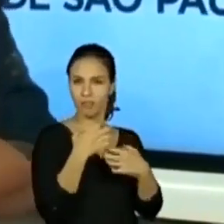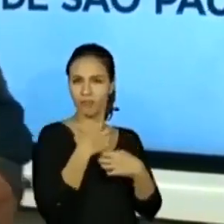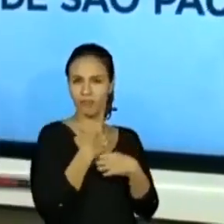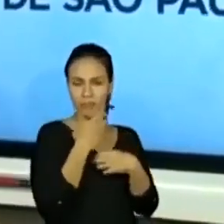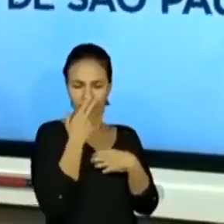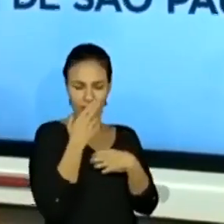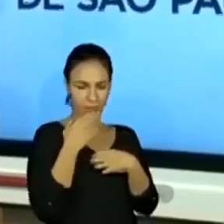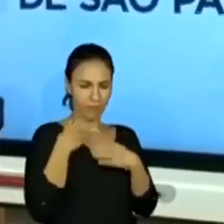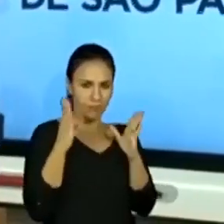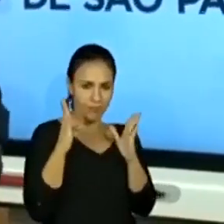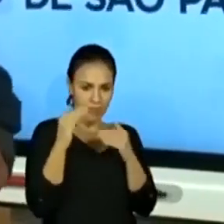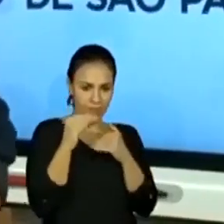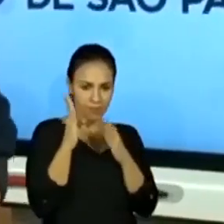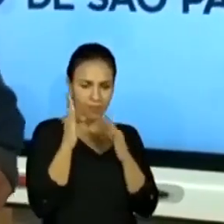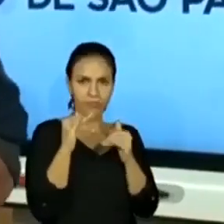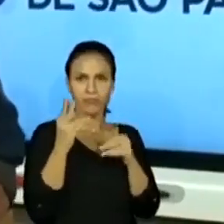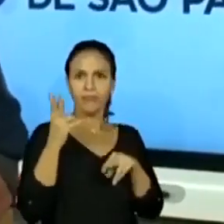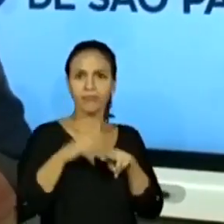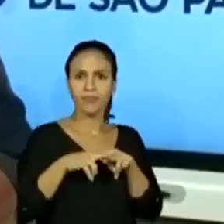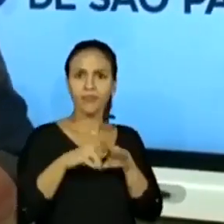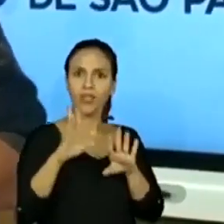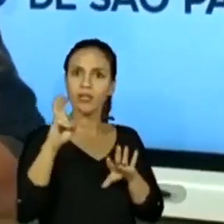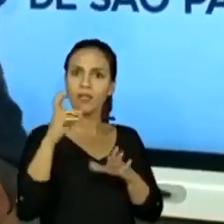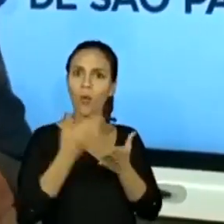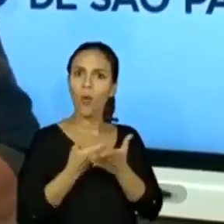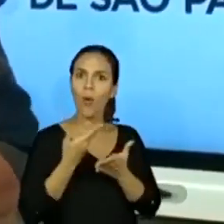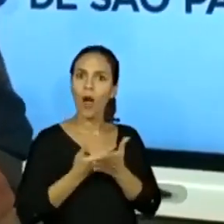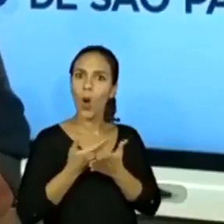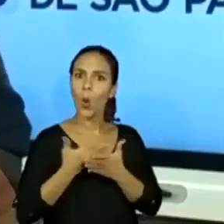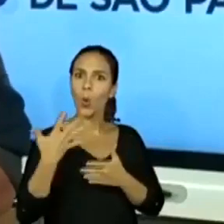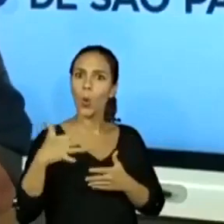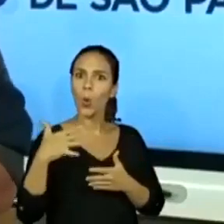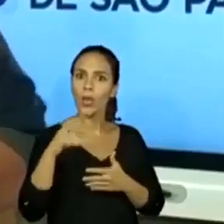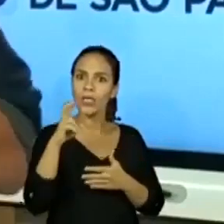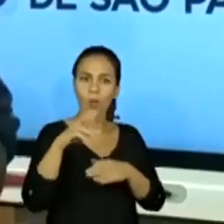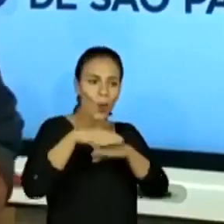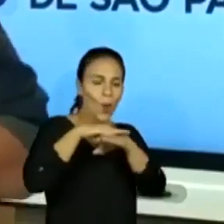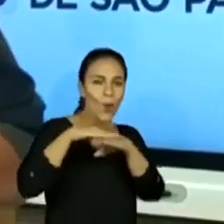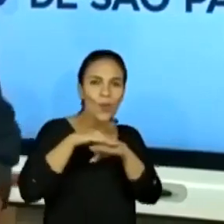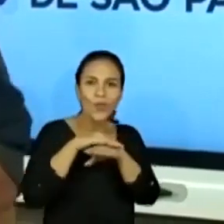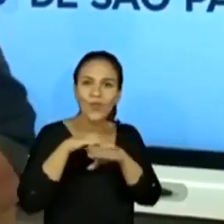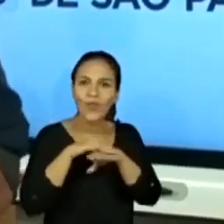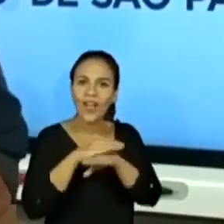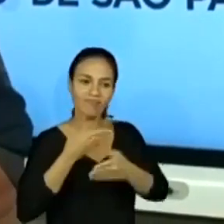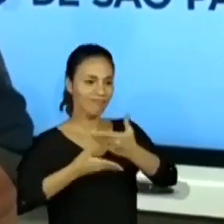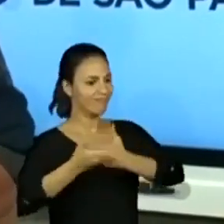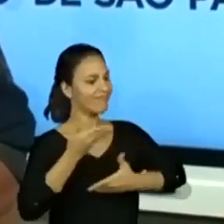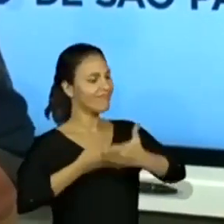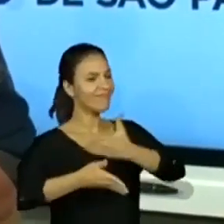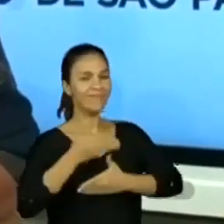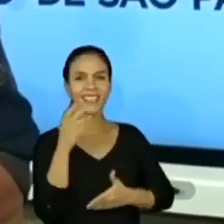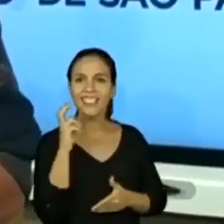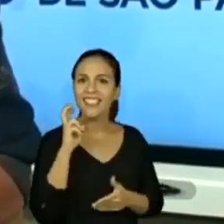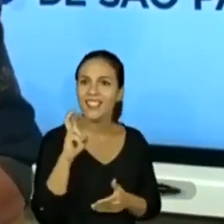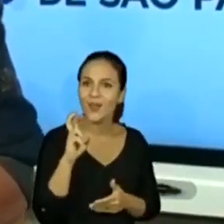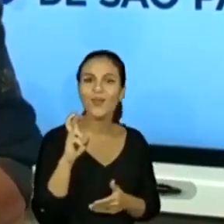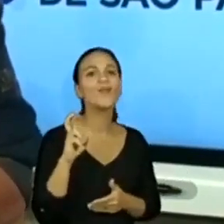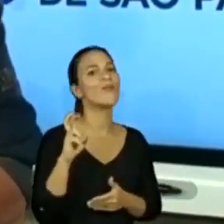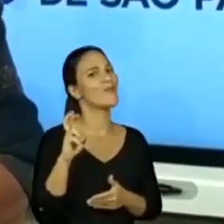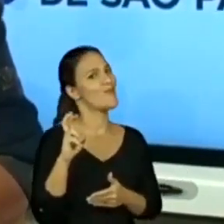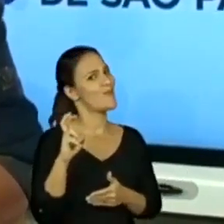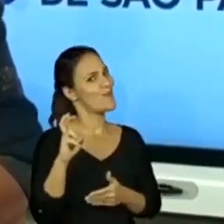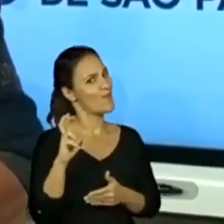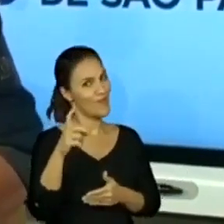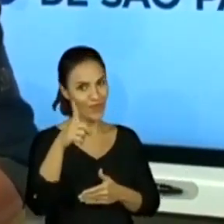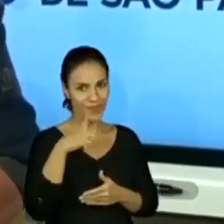que nós estamos. E olha, cinco aulas já, cinco conversas já, cinco troca de ideias. E para quem vem